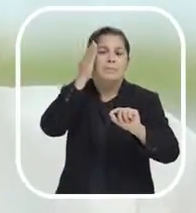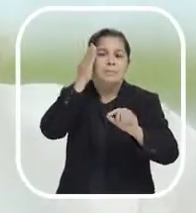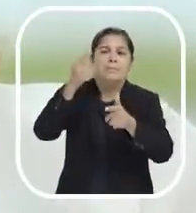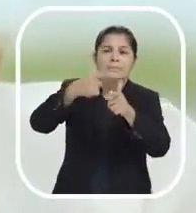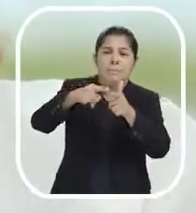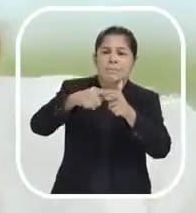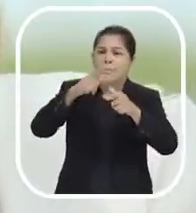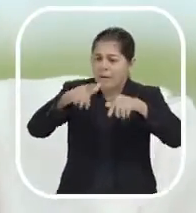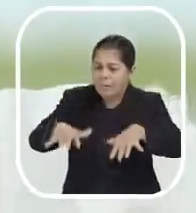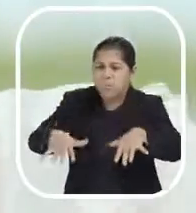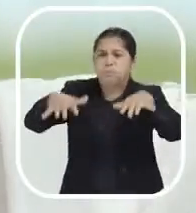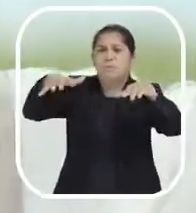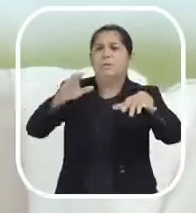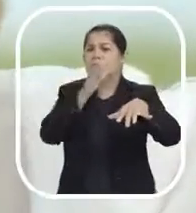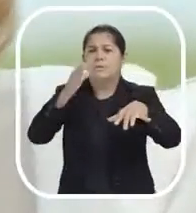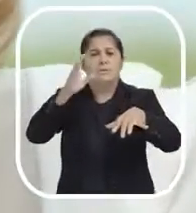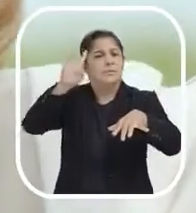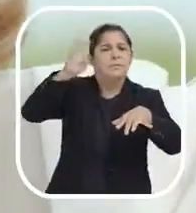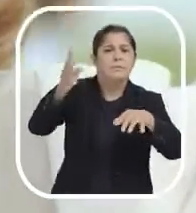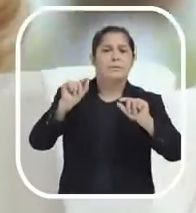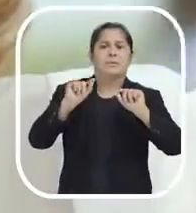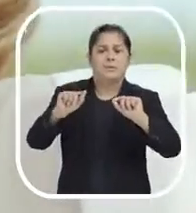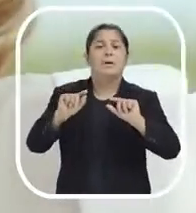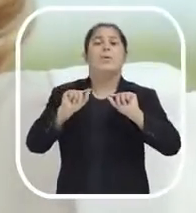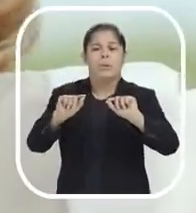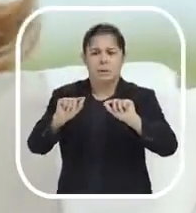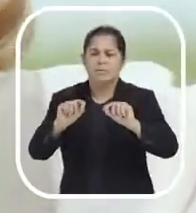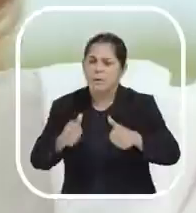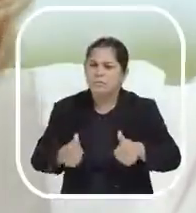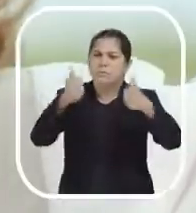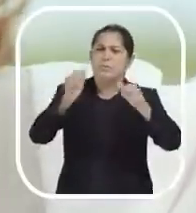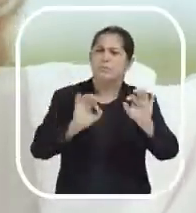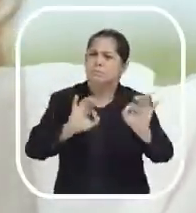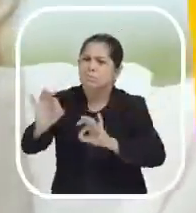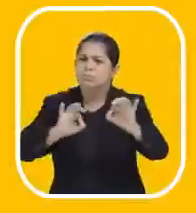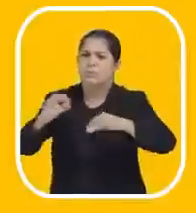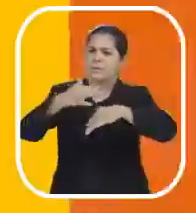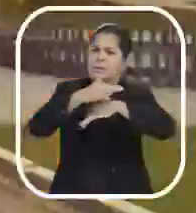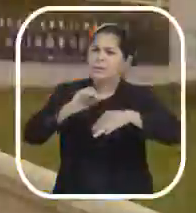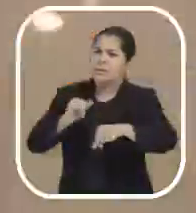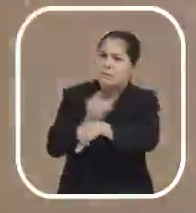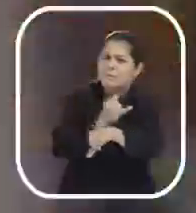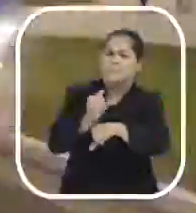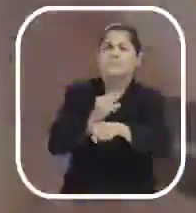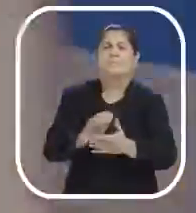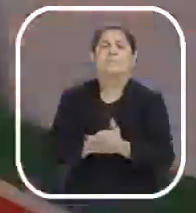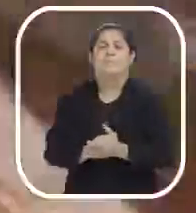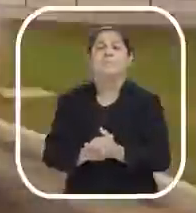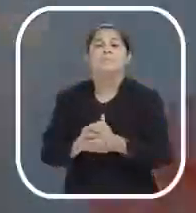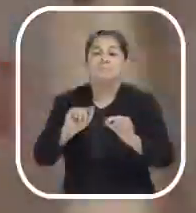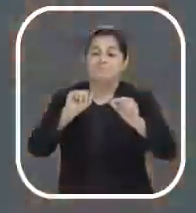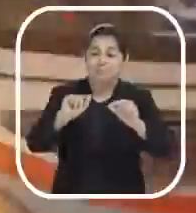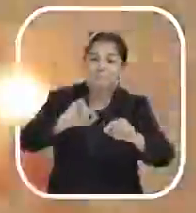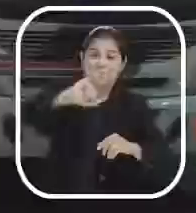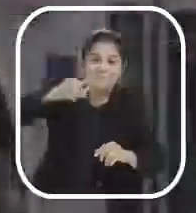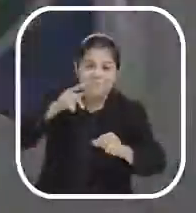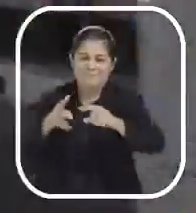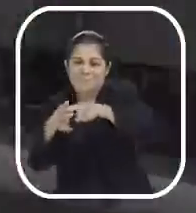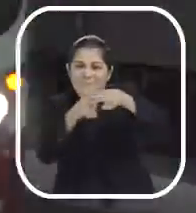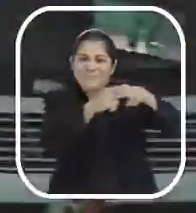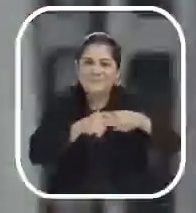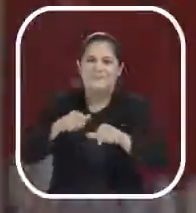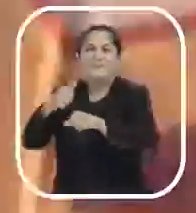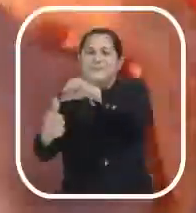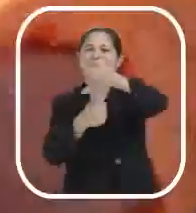do alagamento e faremos uma grande renovação no centro da cidade. A gente tem que arrumar a